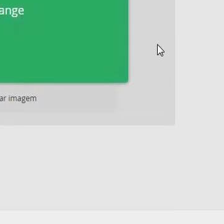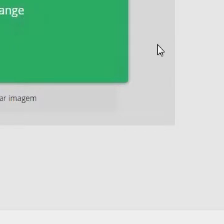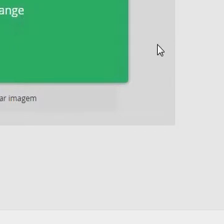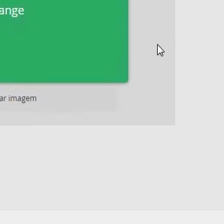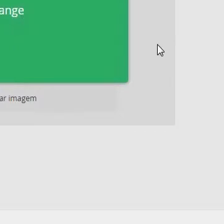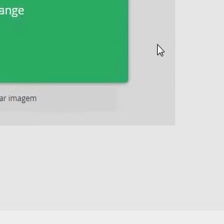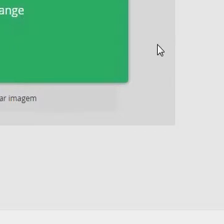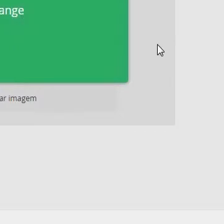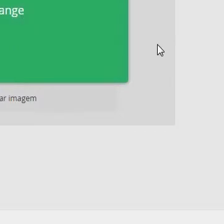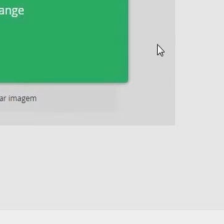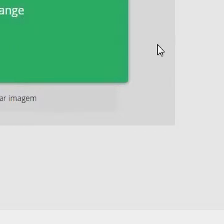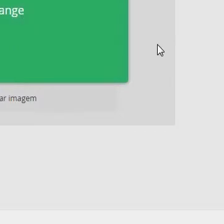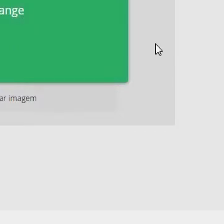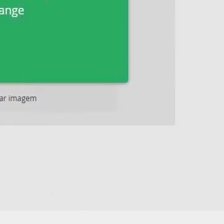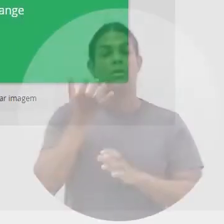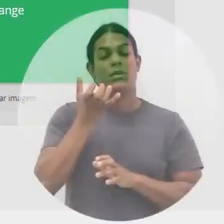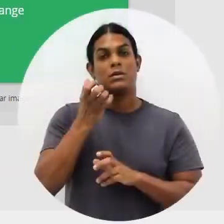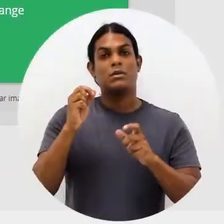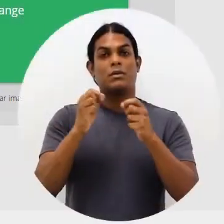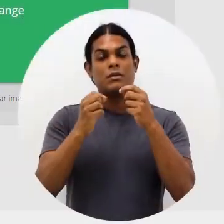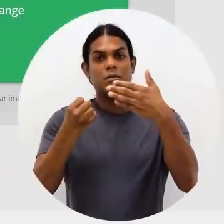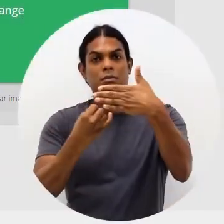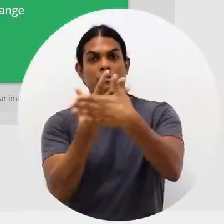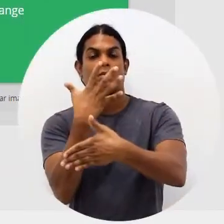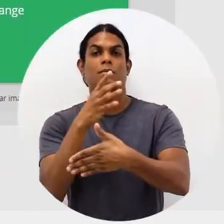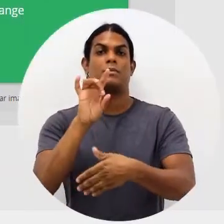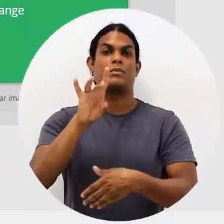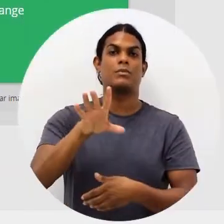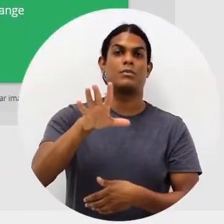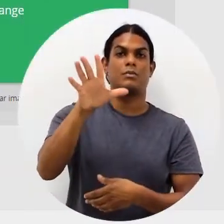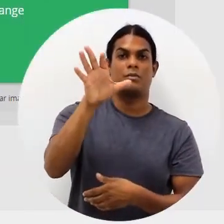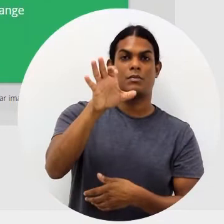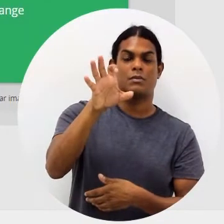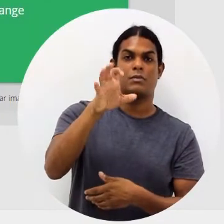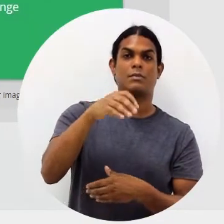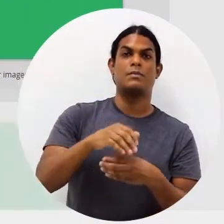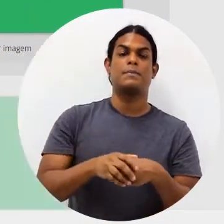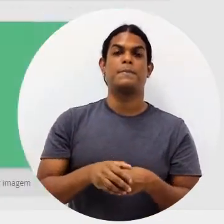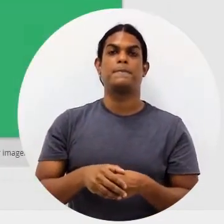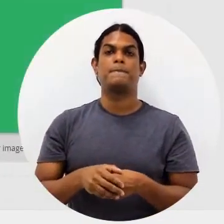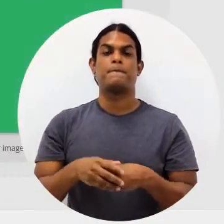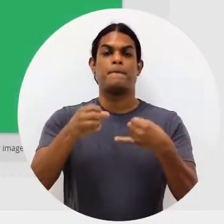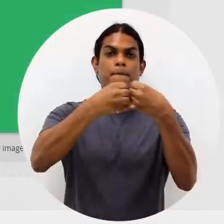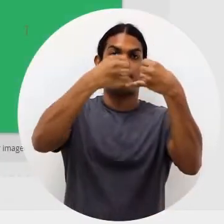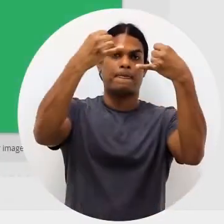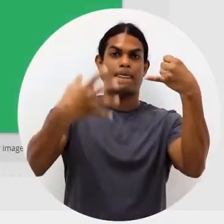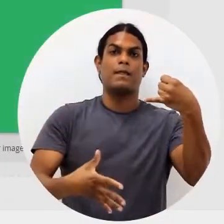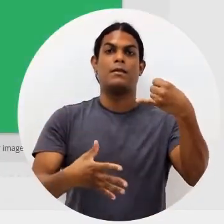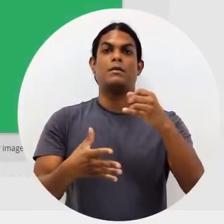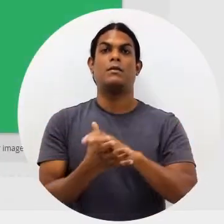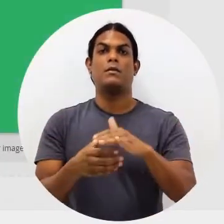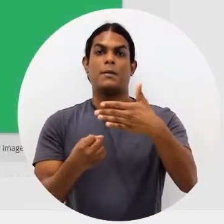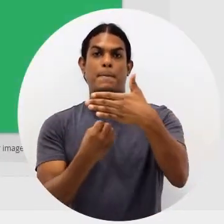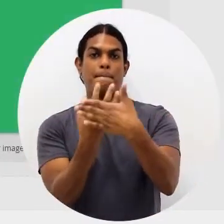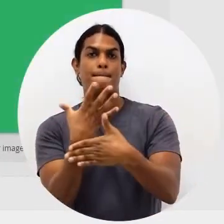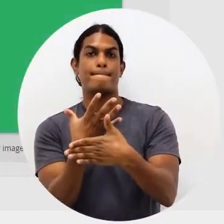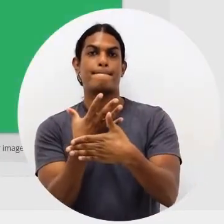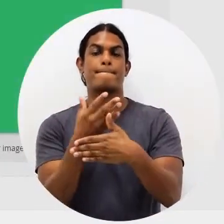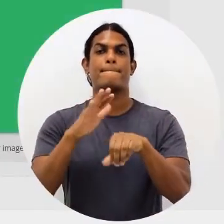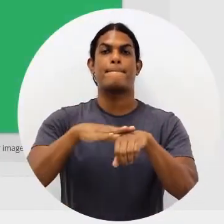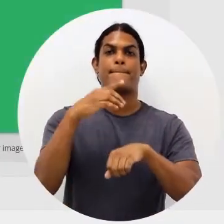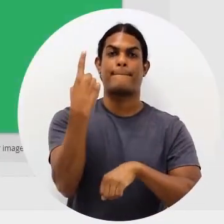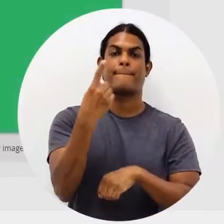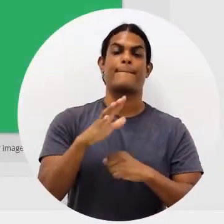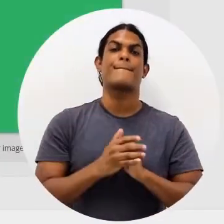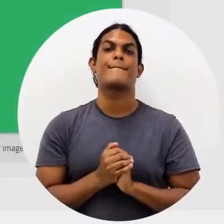flashcard já está pronto. Se eu quiser incluir mais um, basta eu clicar aqui e inserir flashcard. Ele vai abrir mais um e